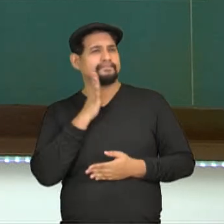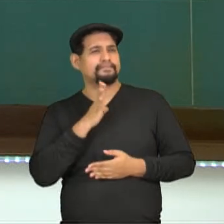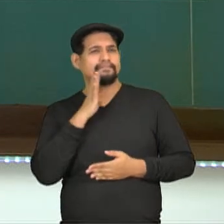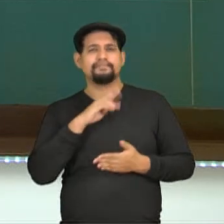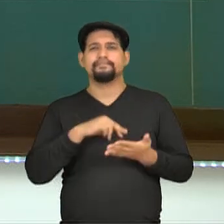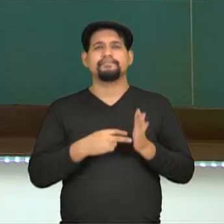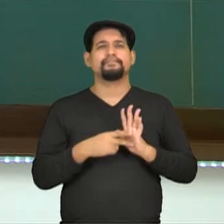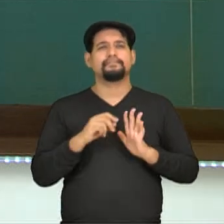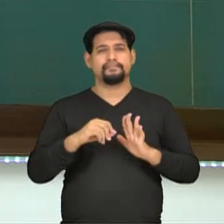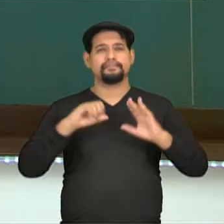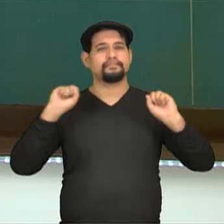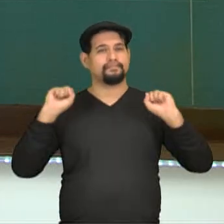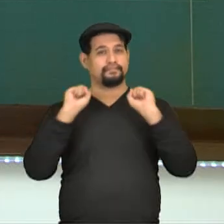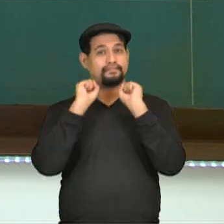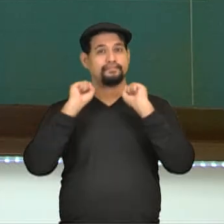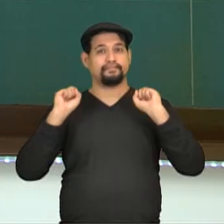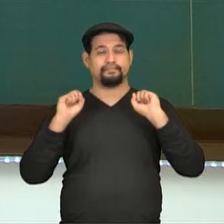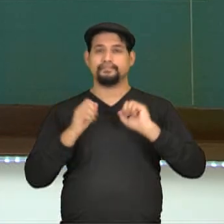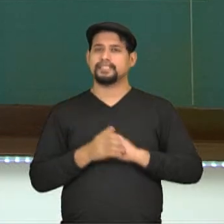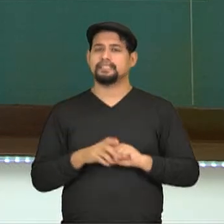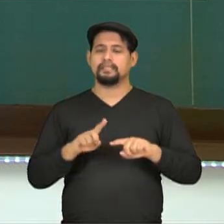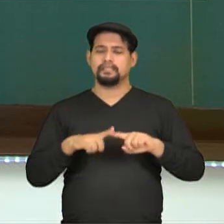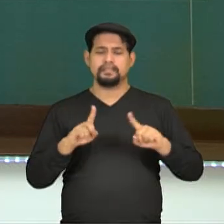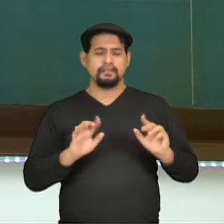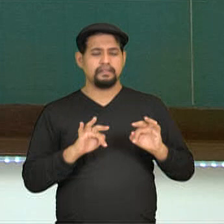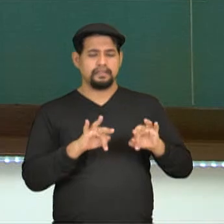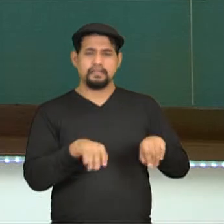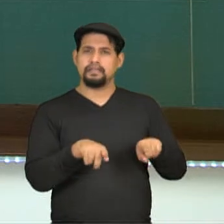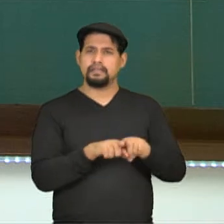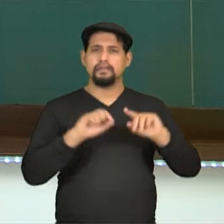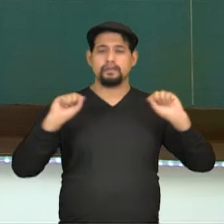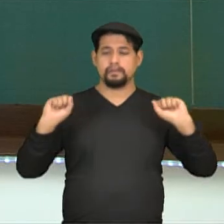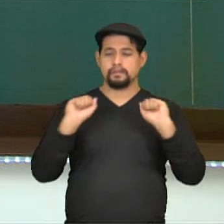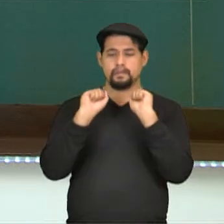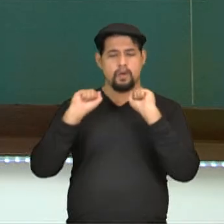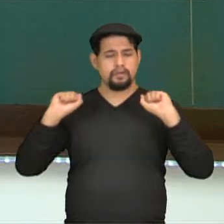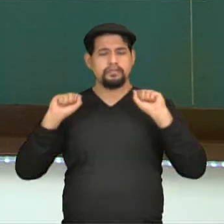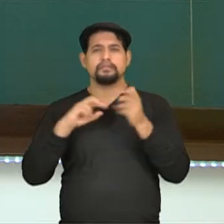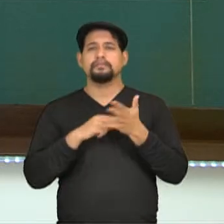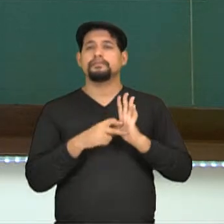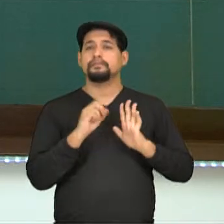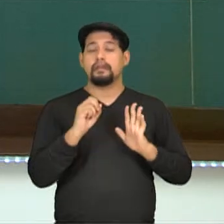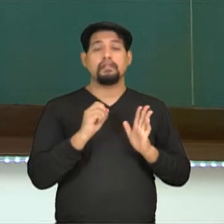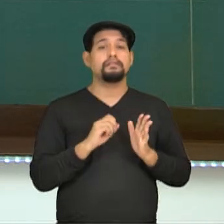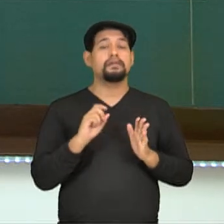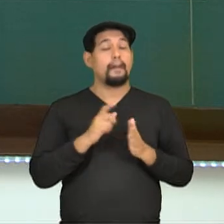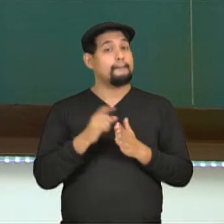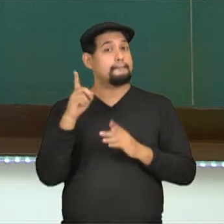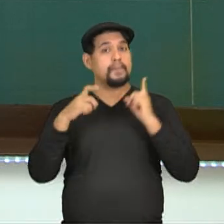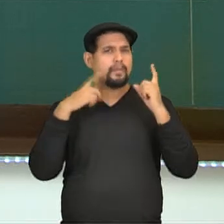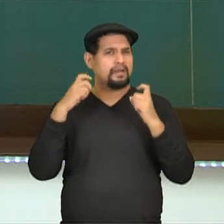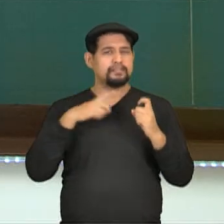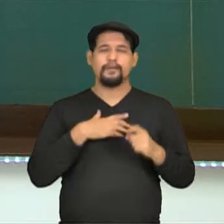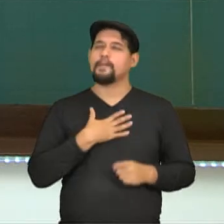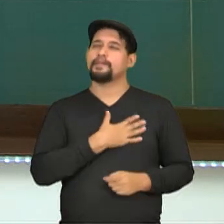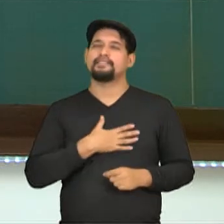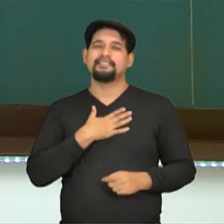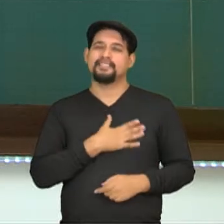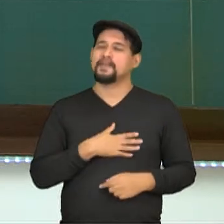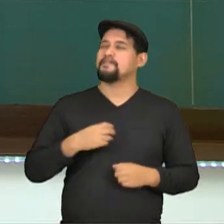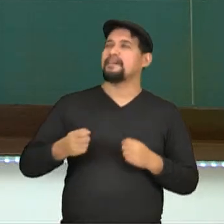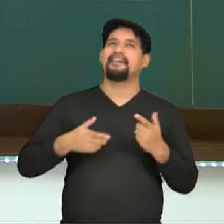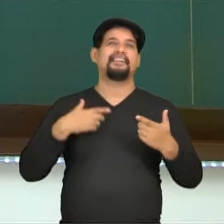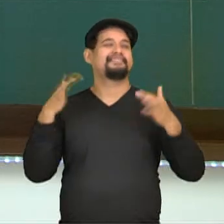isso é sinônimo de esporte. E finalizando, esporte de participação, a preocupação do praticante é com o prazer, a